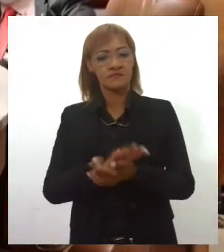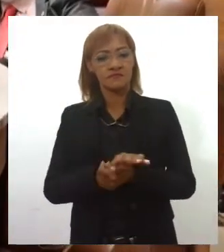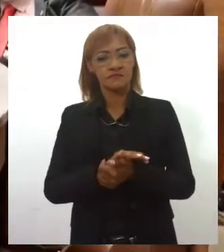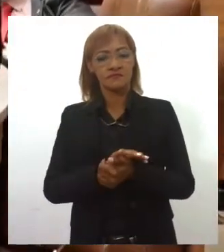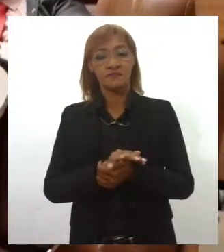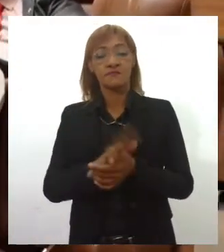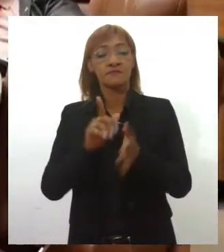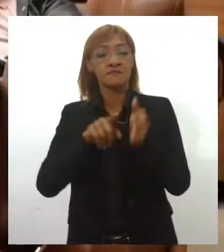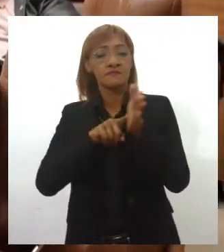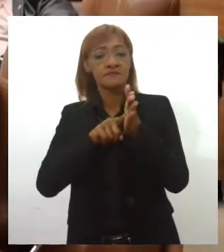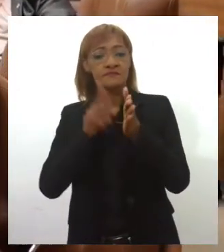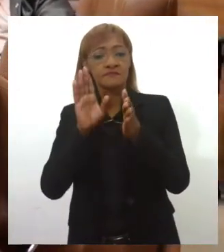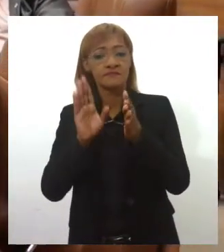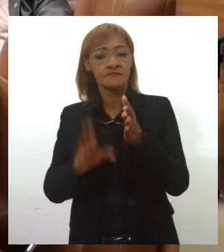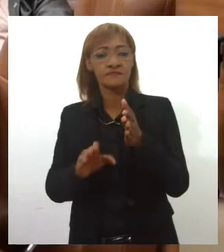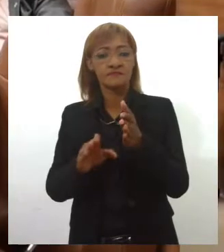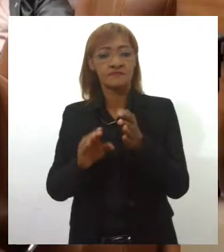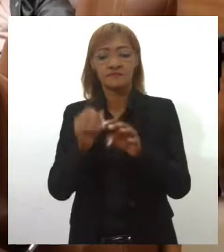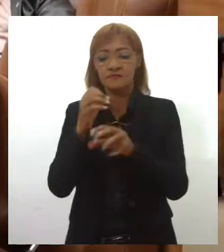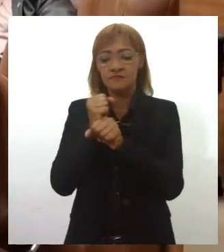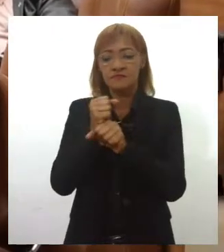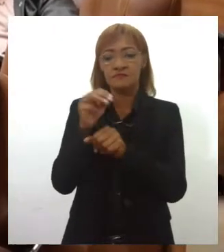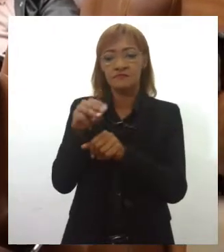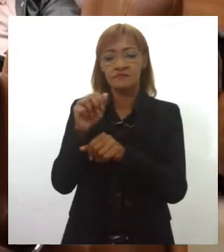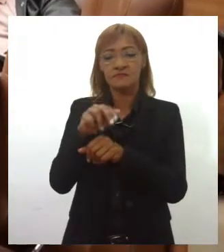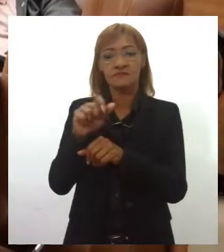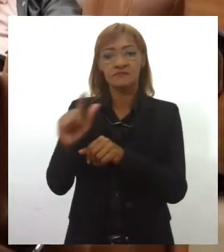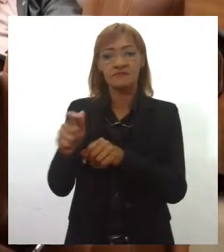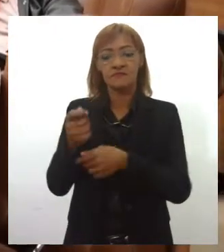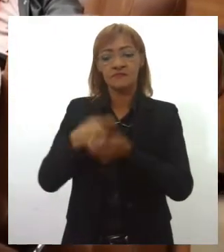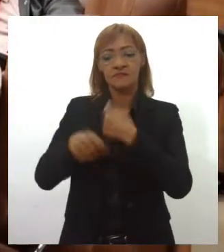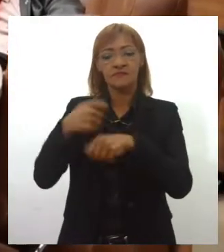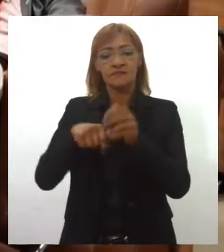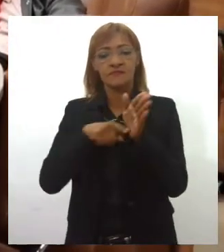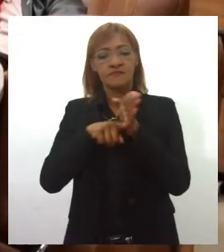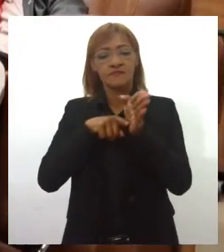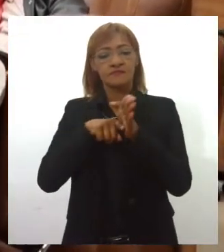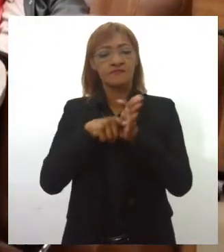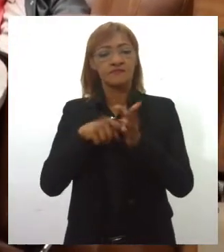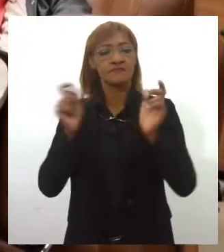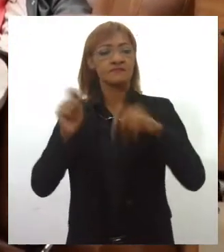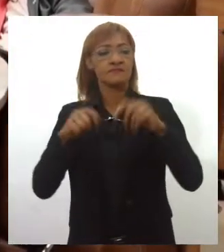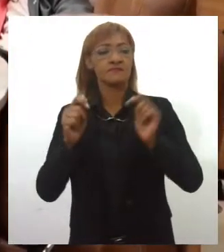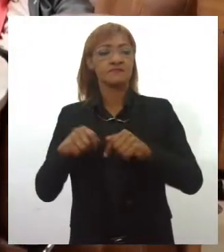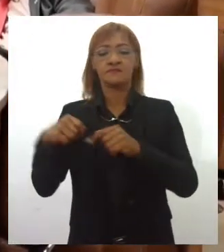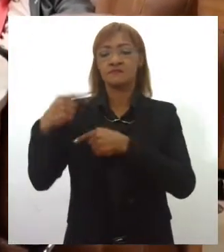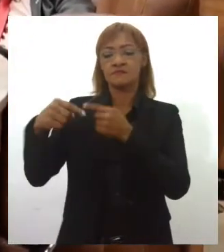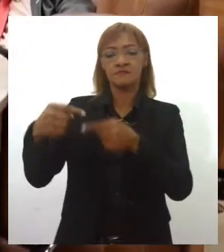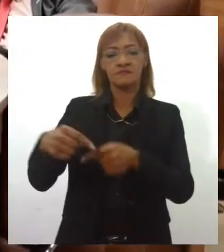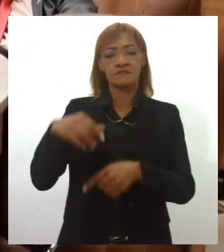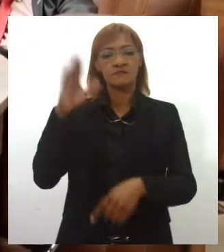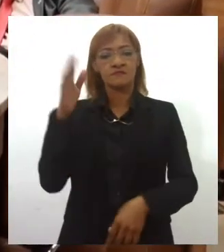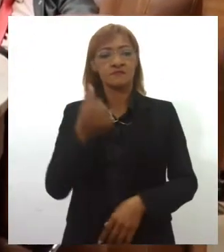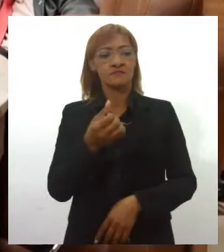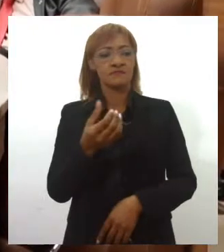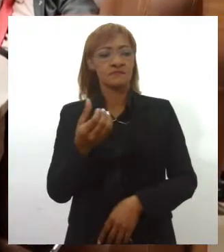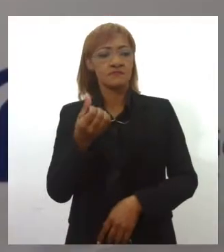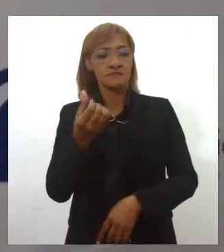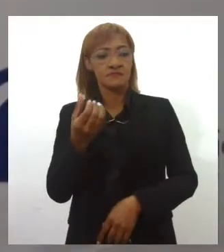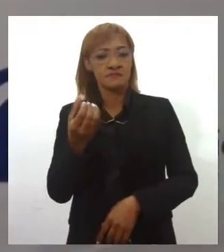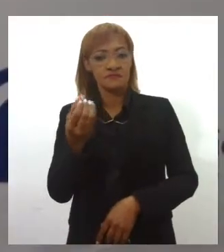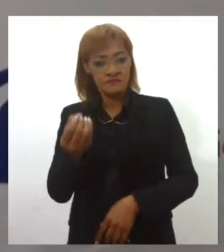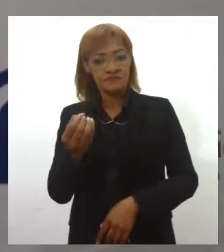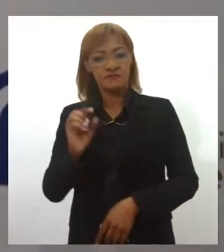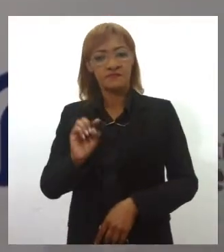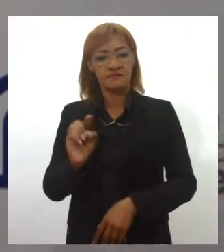financeiro Manuel Costa fez a apresentação de um estudo econômico capaz de contribuir com a geração de mais de 60 mil empregos em Sergipe.